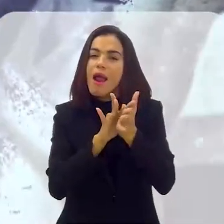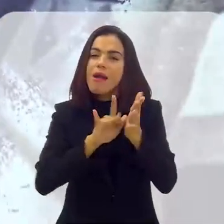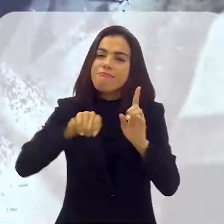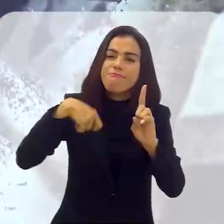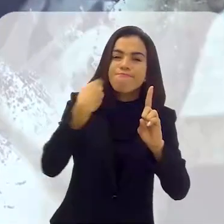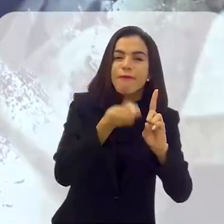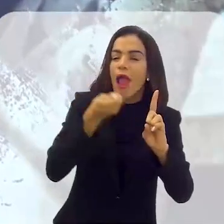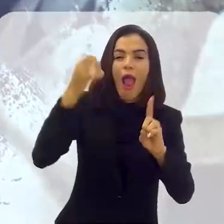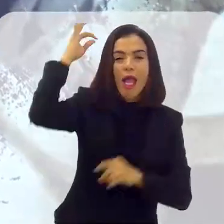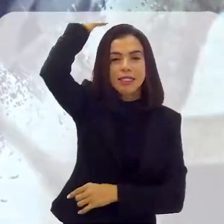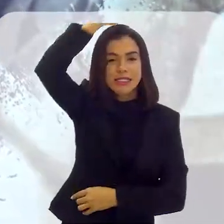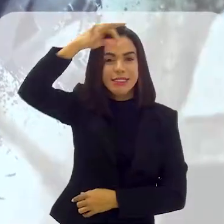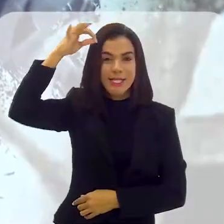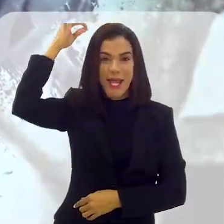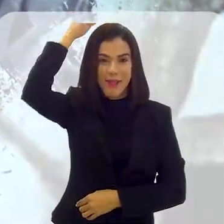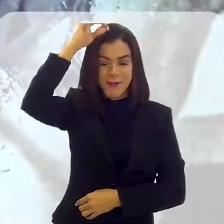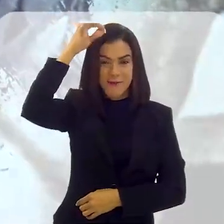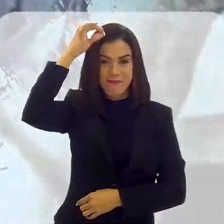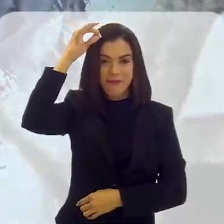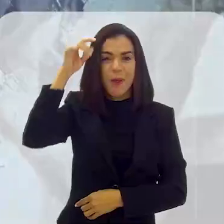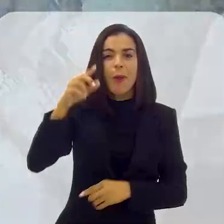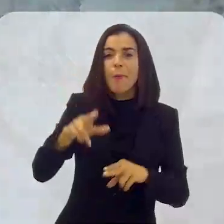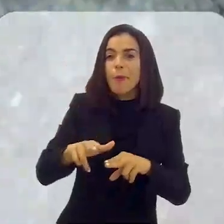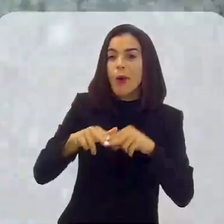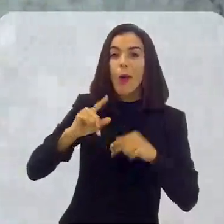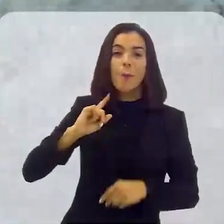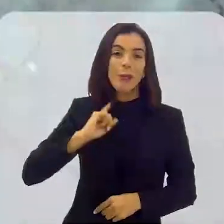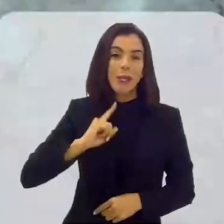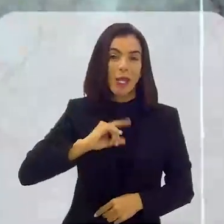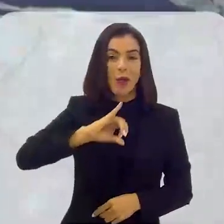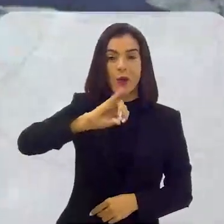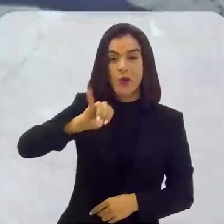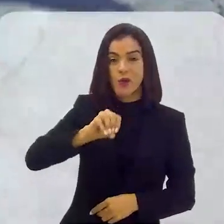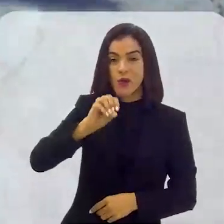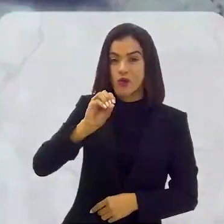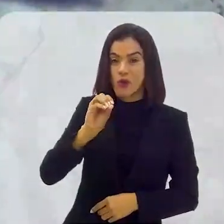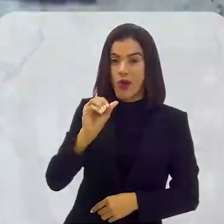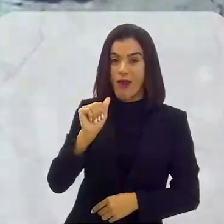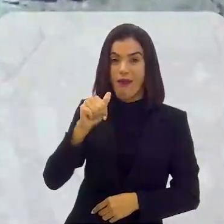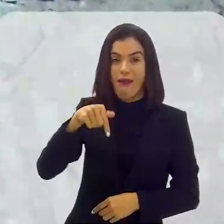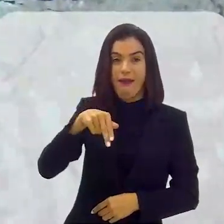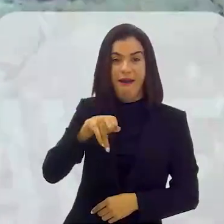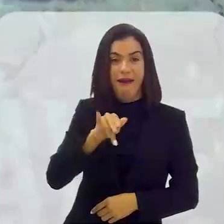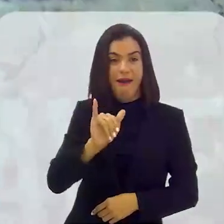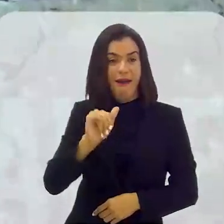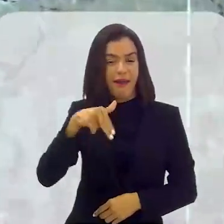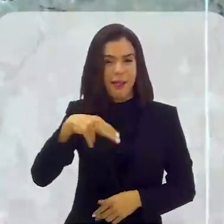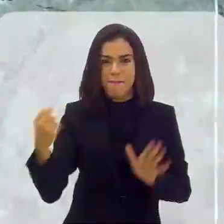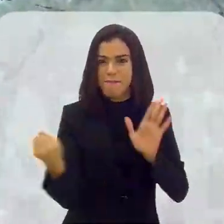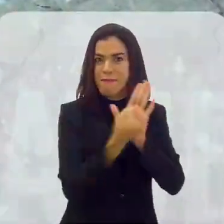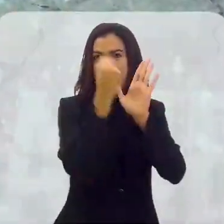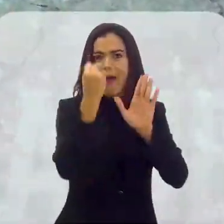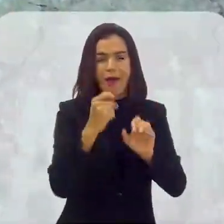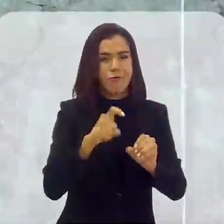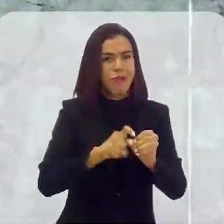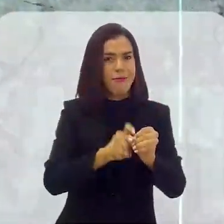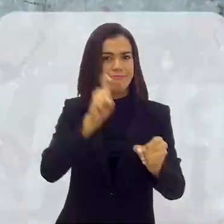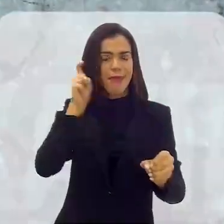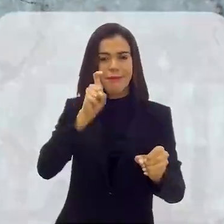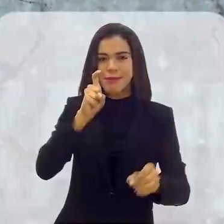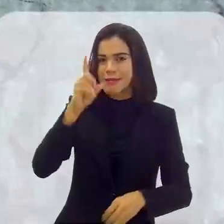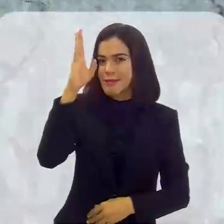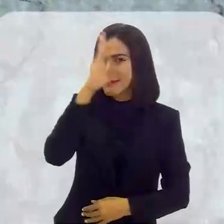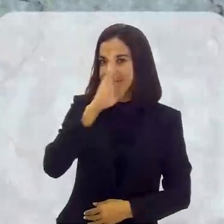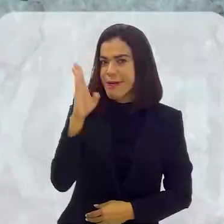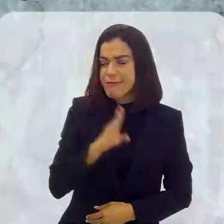parecer uma figura santificada. Isso porque o mineiro Joaquim da Silva Xavier, mártir da